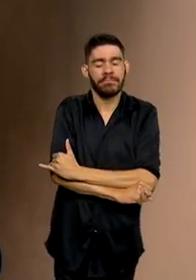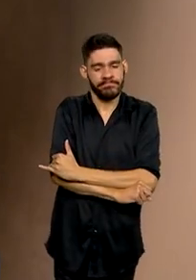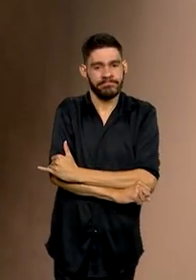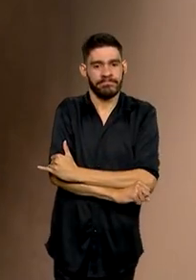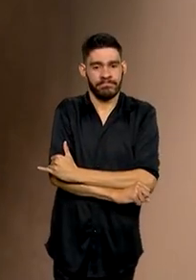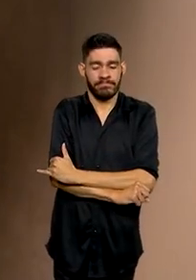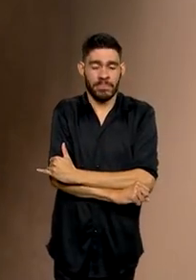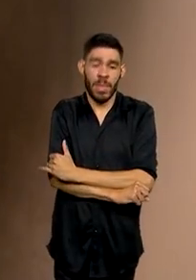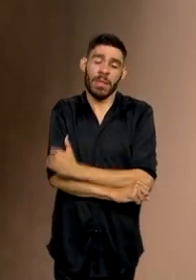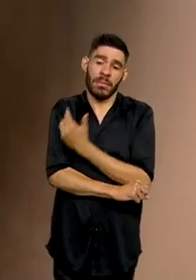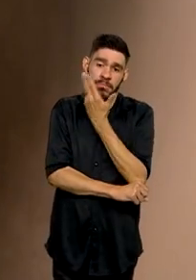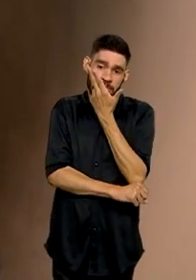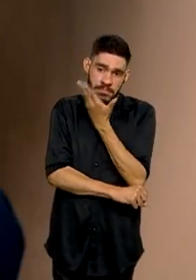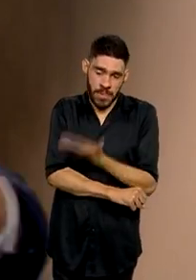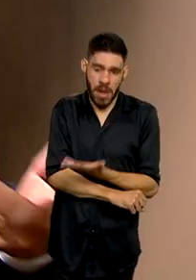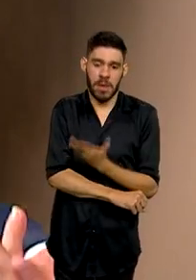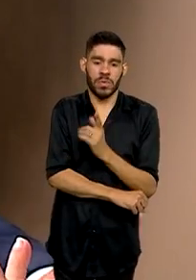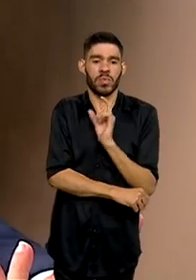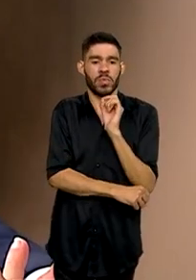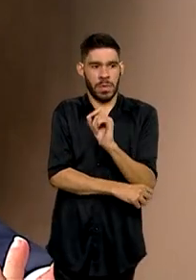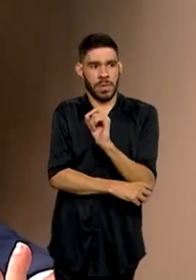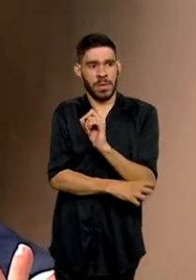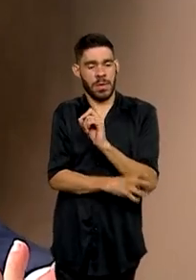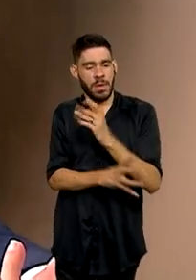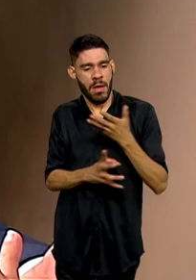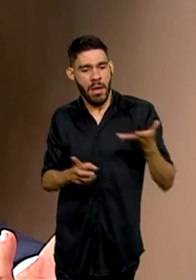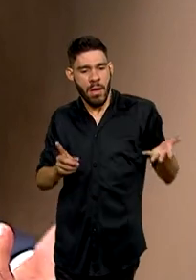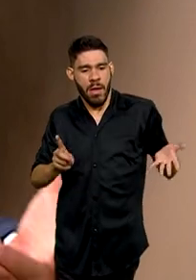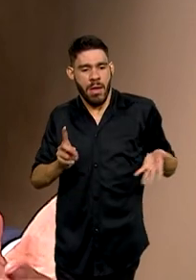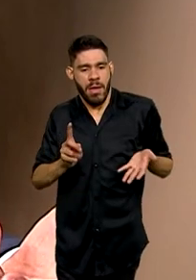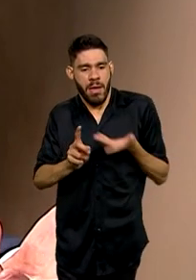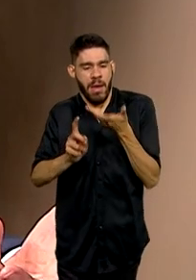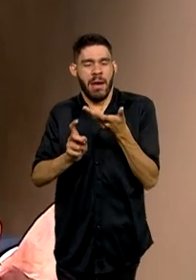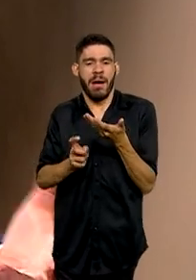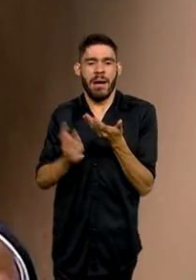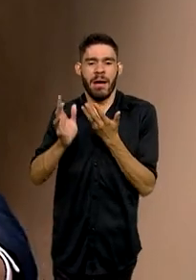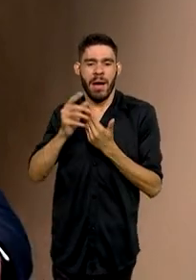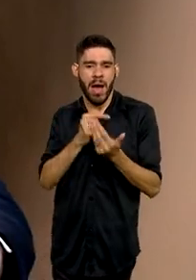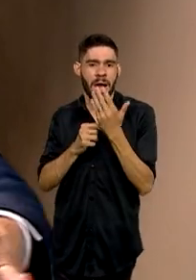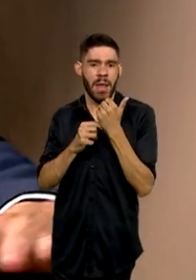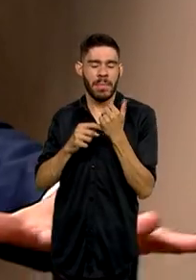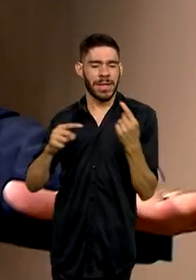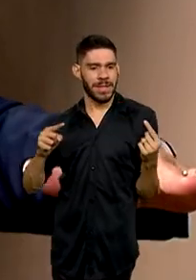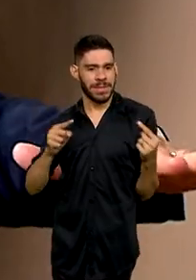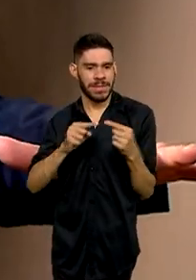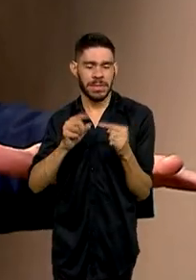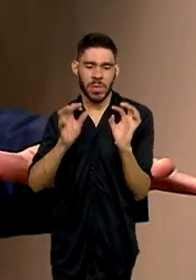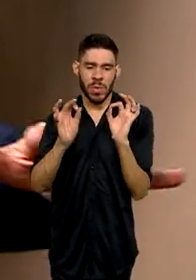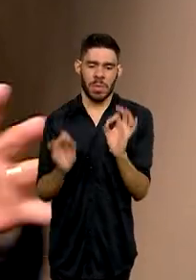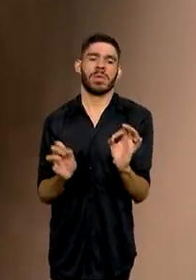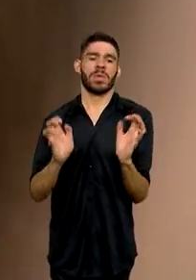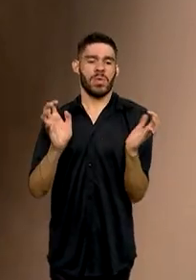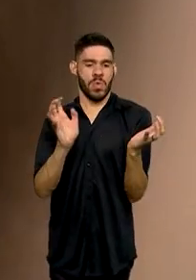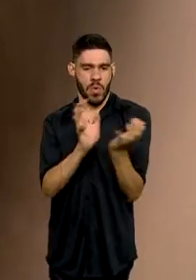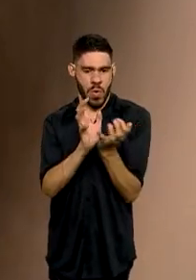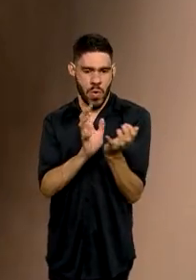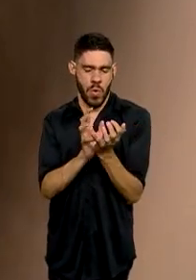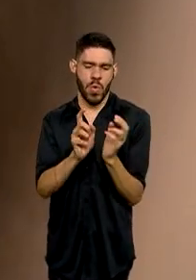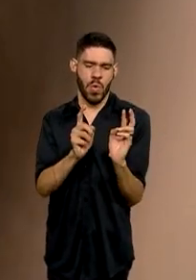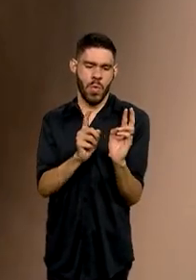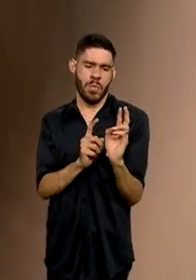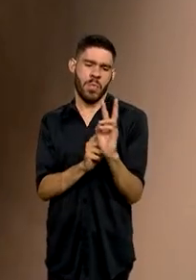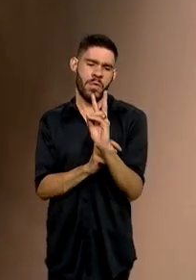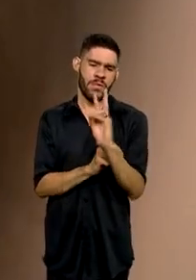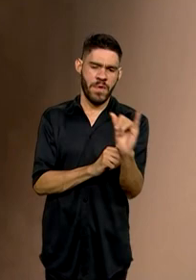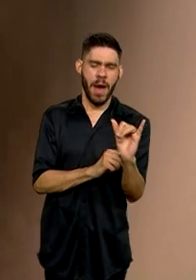para isso, é o estímulo à alimentação saudável. E uma rede que vai permitir a gente